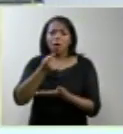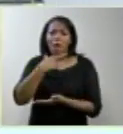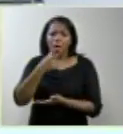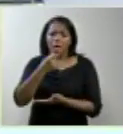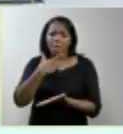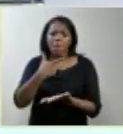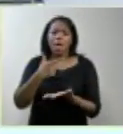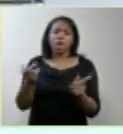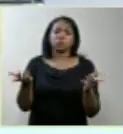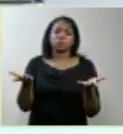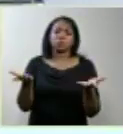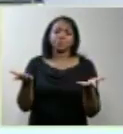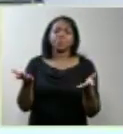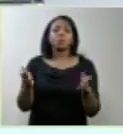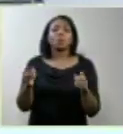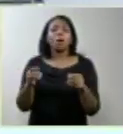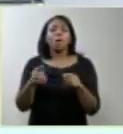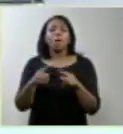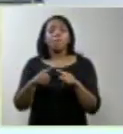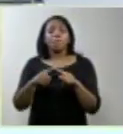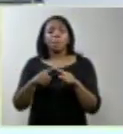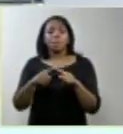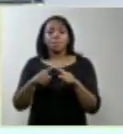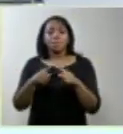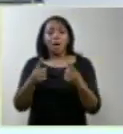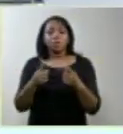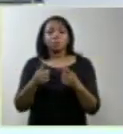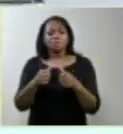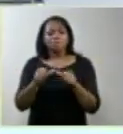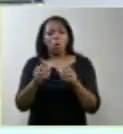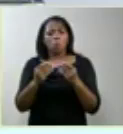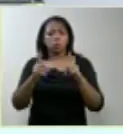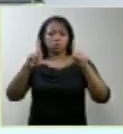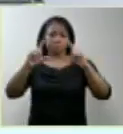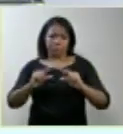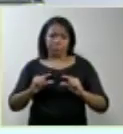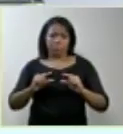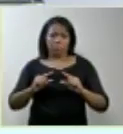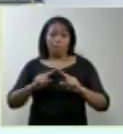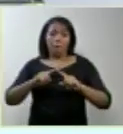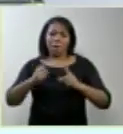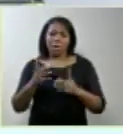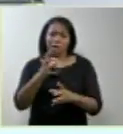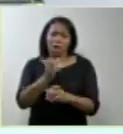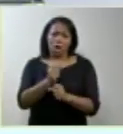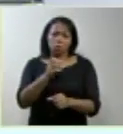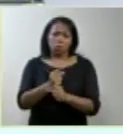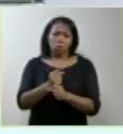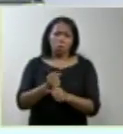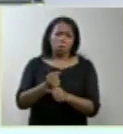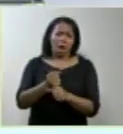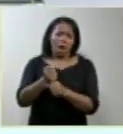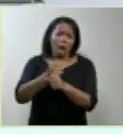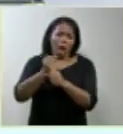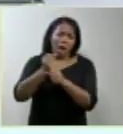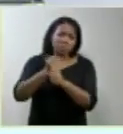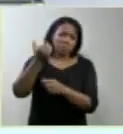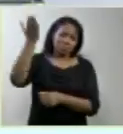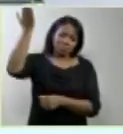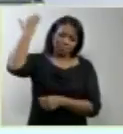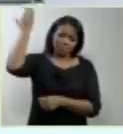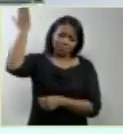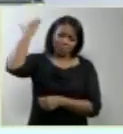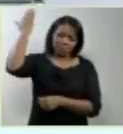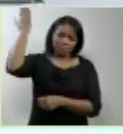medicações, ficaram muito reduzidas. De maneira que os cálculos de dez anos atrás, que eram em